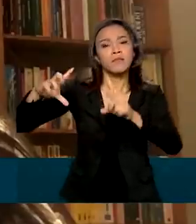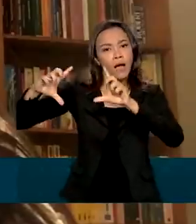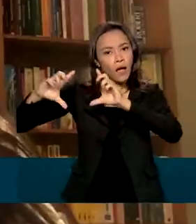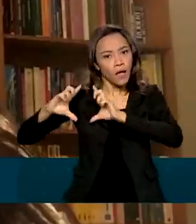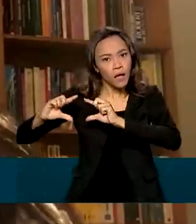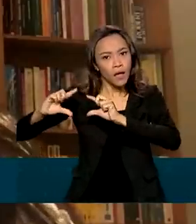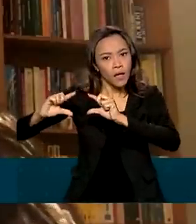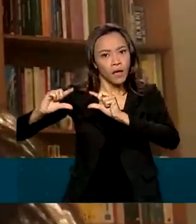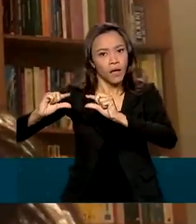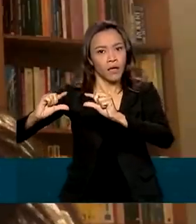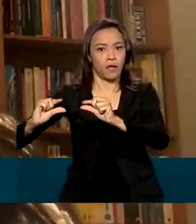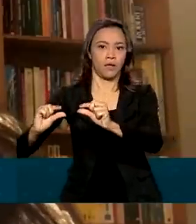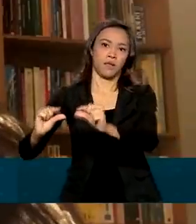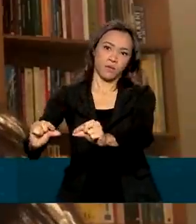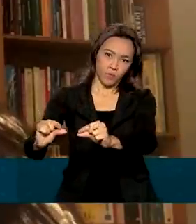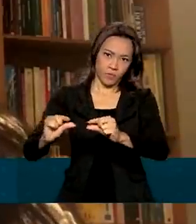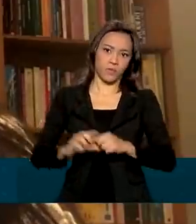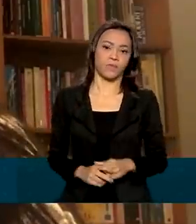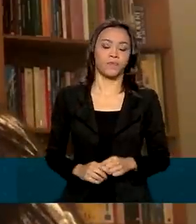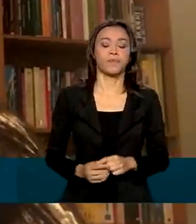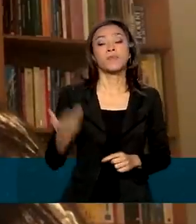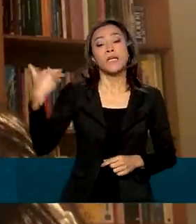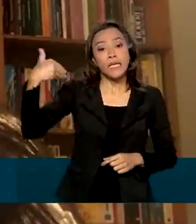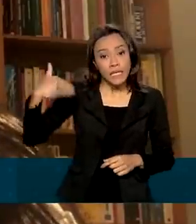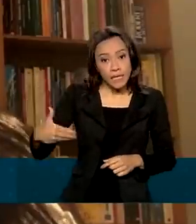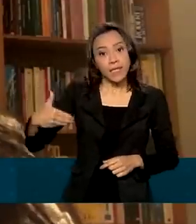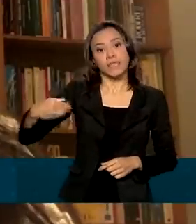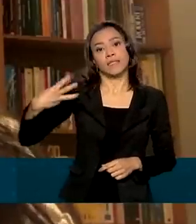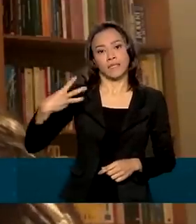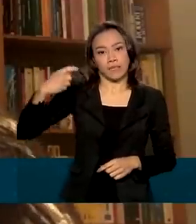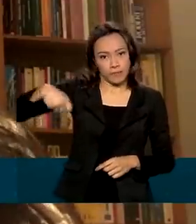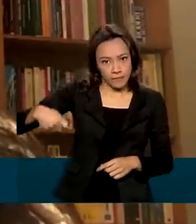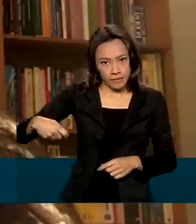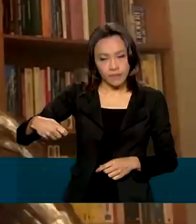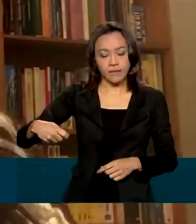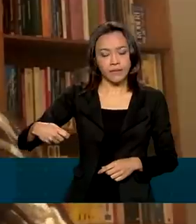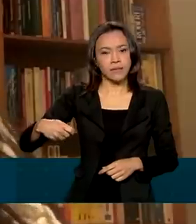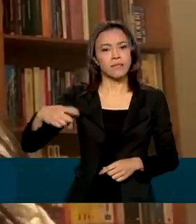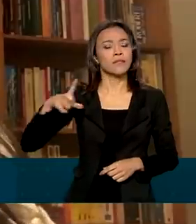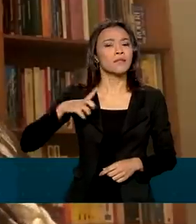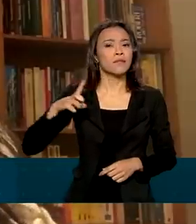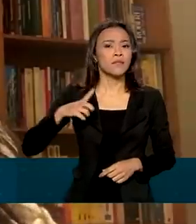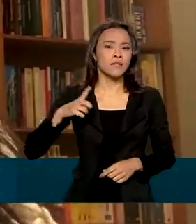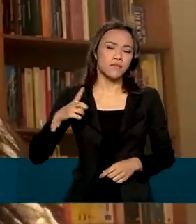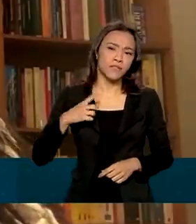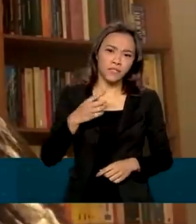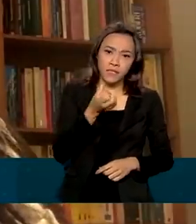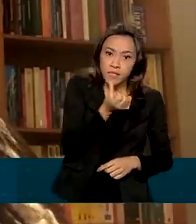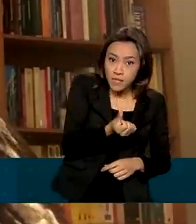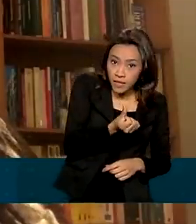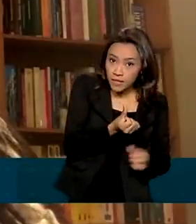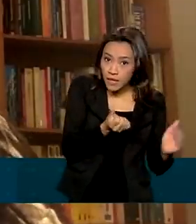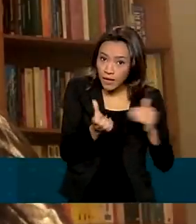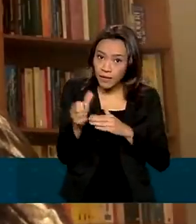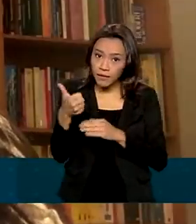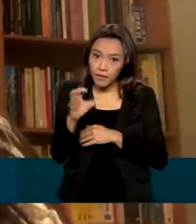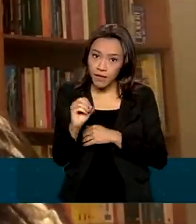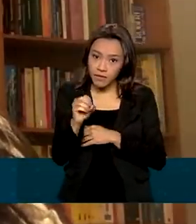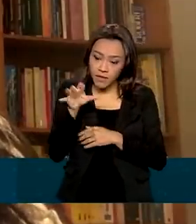Essa expansão da ocupação nesse trimestre, ela ocorreu em 6 de 10 atividades econômicas.